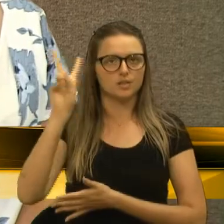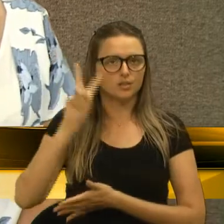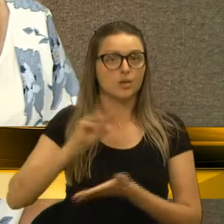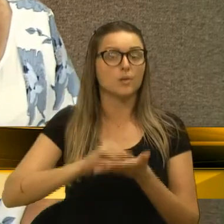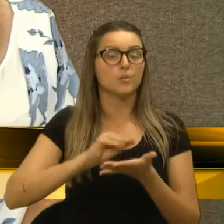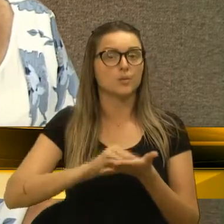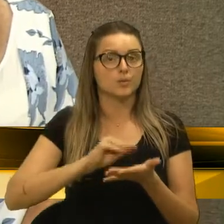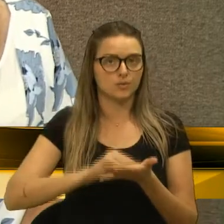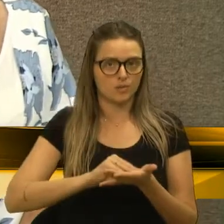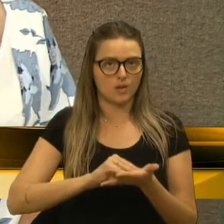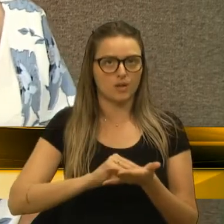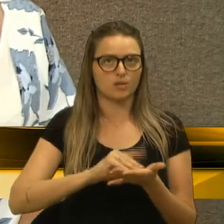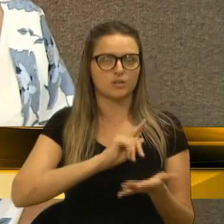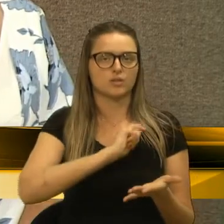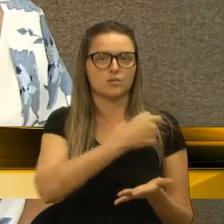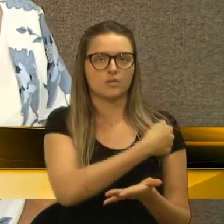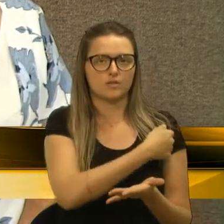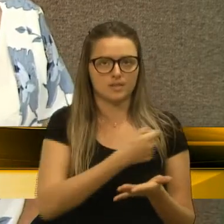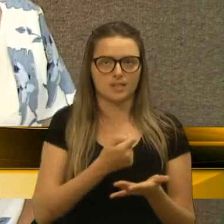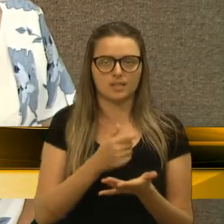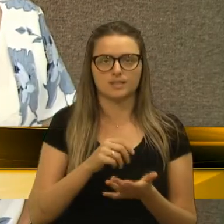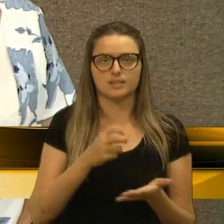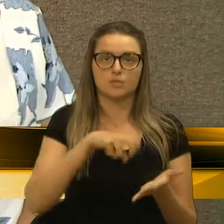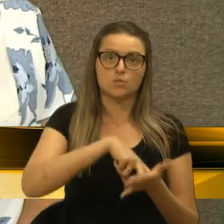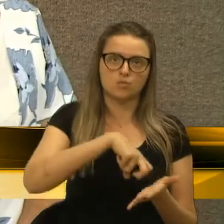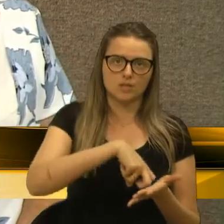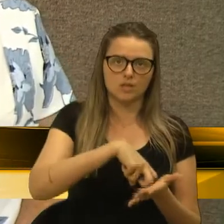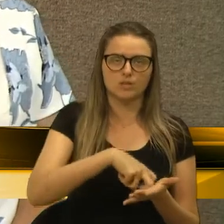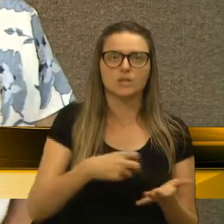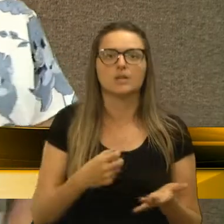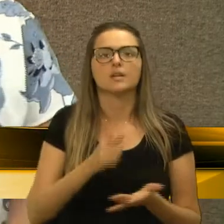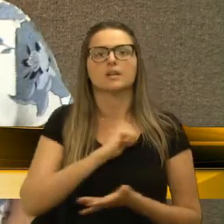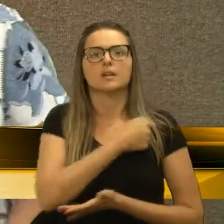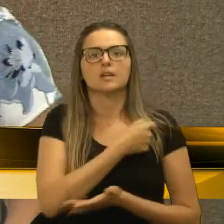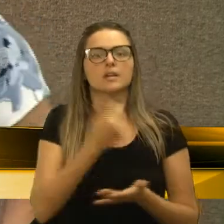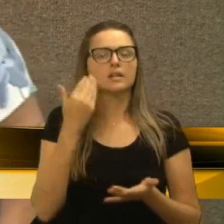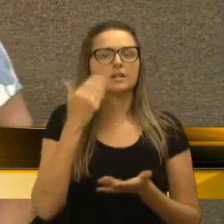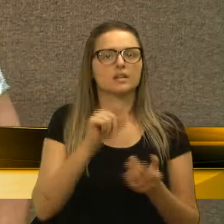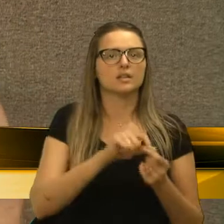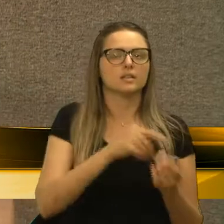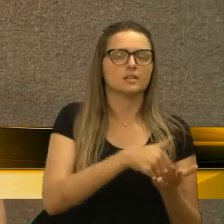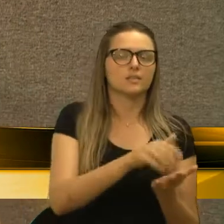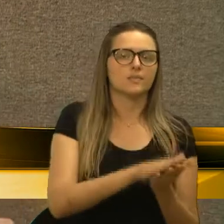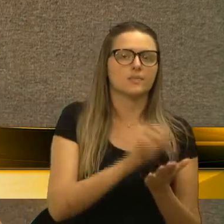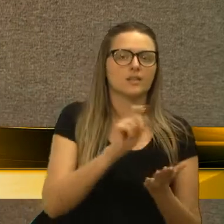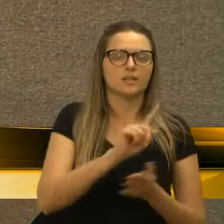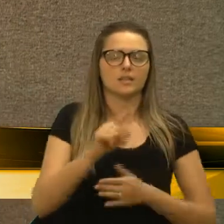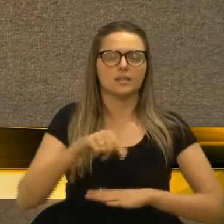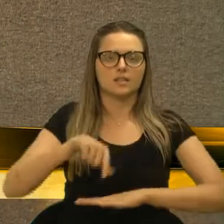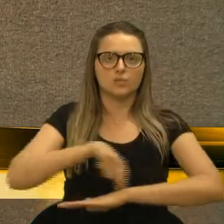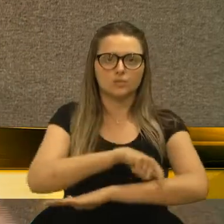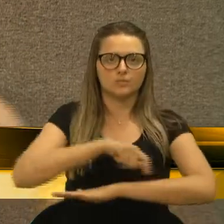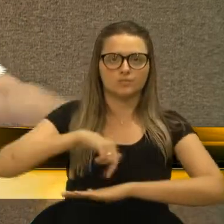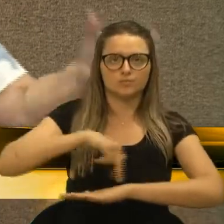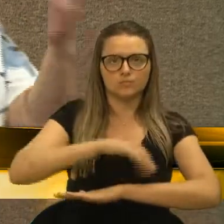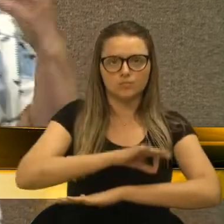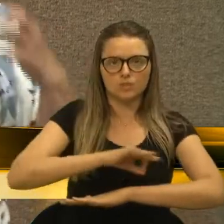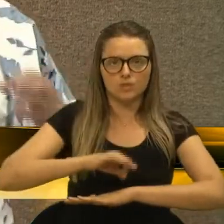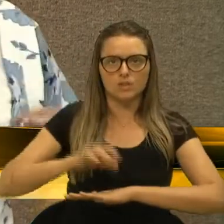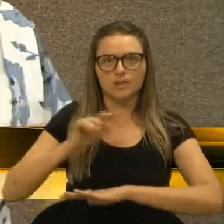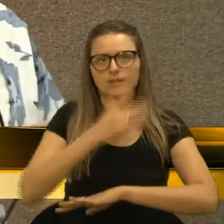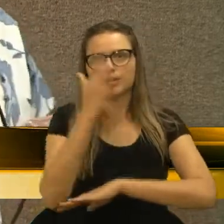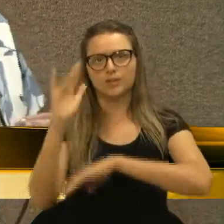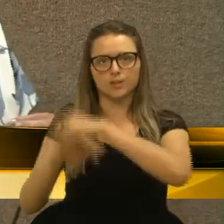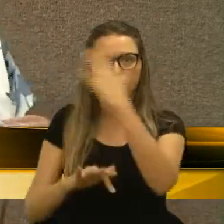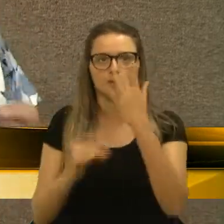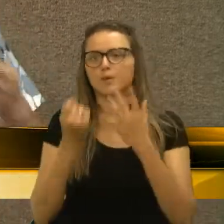de uma punição maior. Fiscalização sabe multar quem não faz a calçada, quem não corta o mato, quem não cerca o